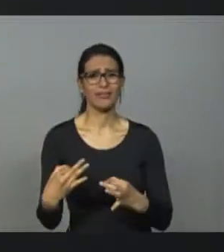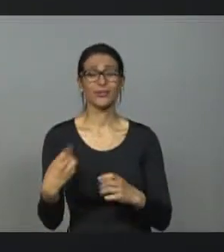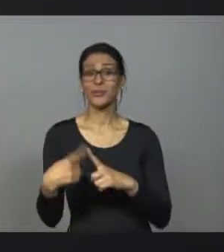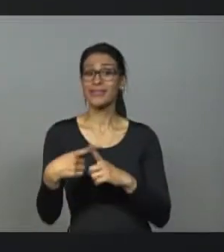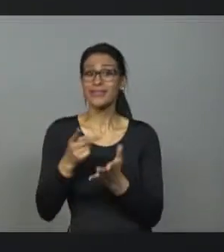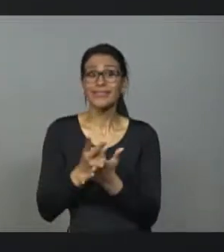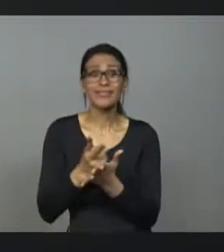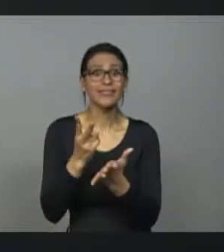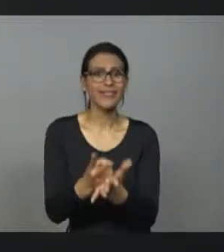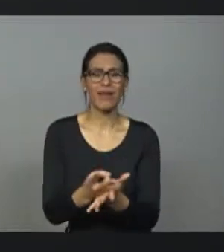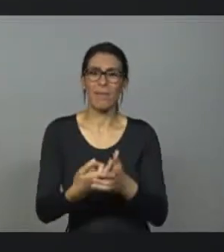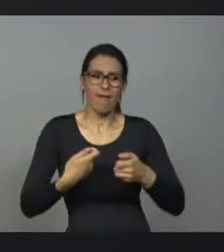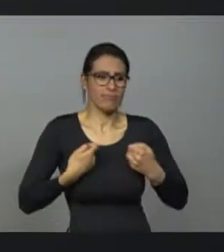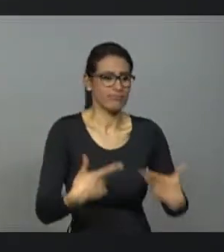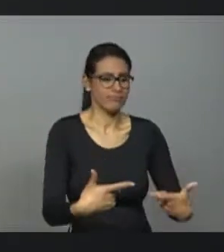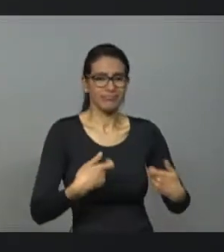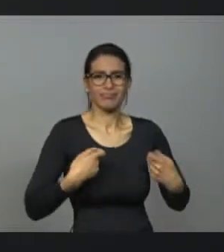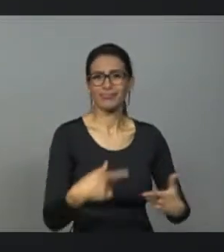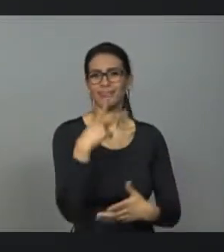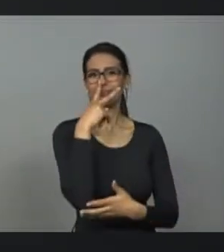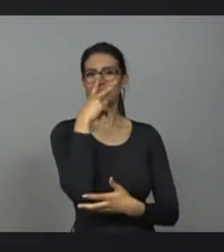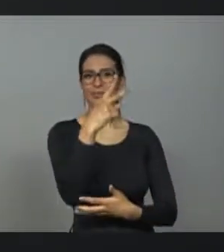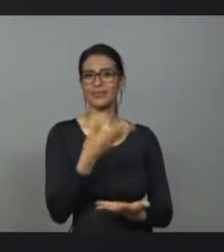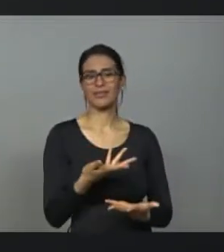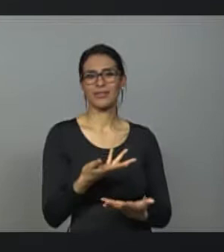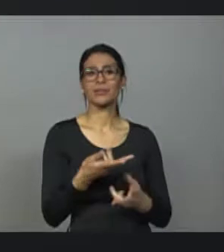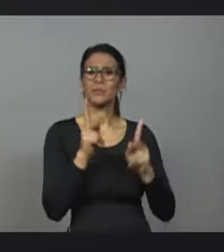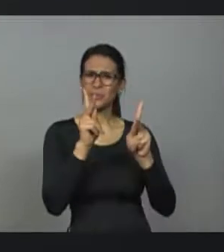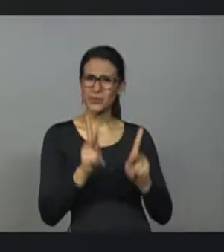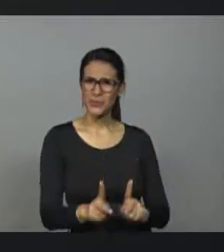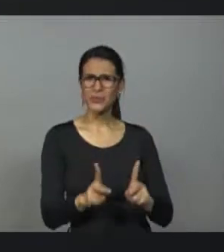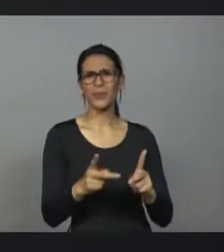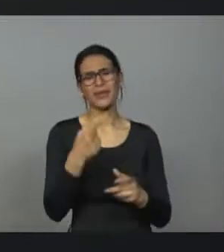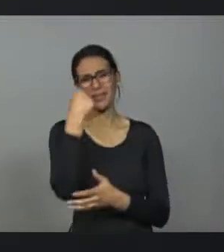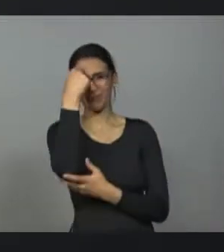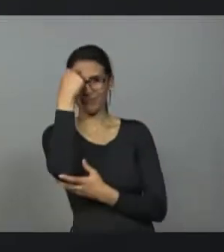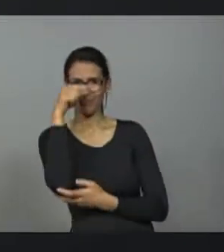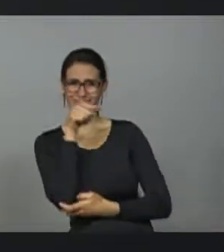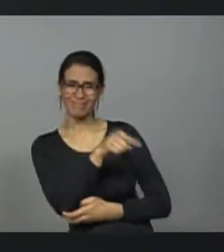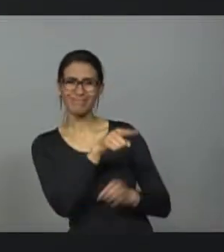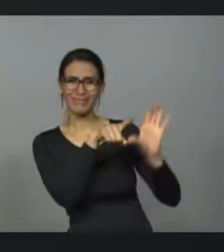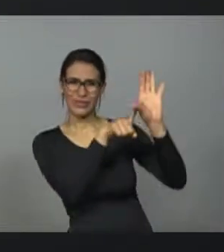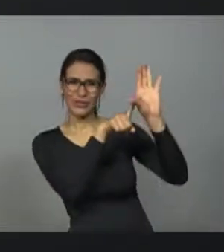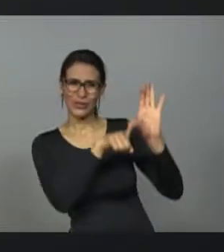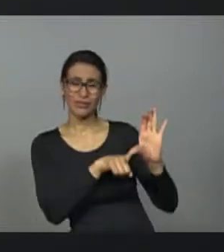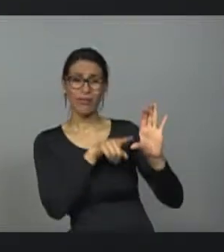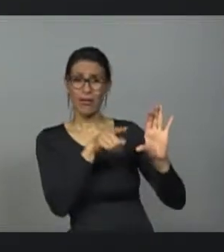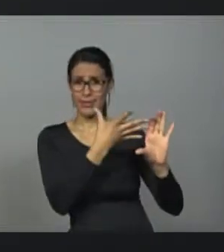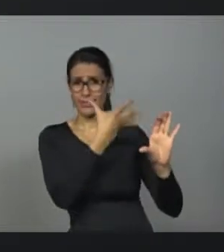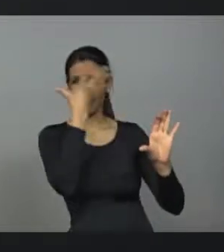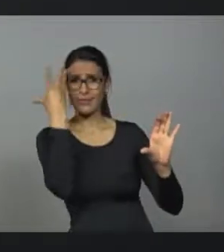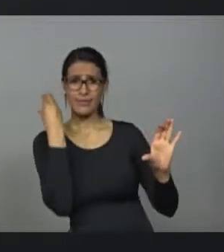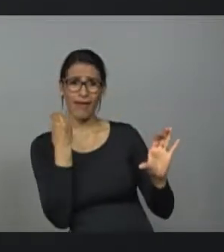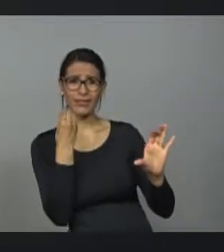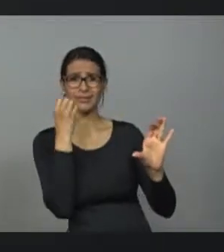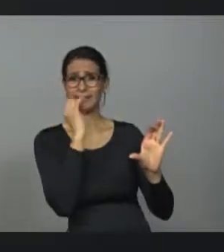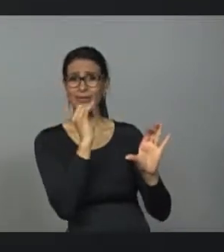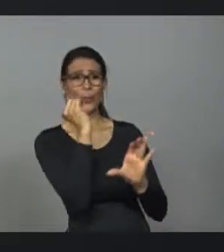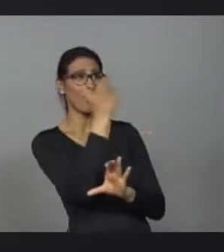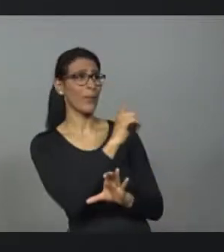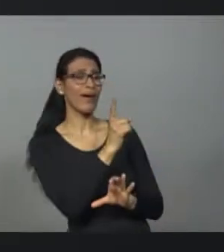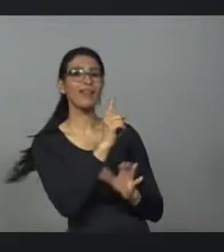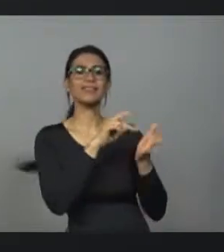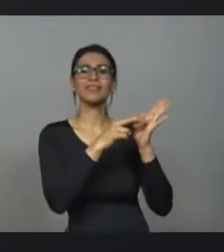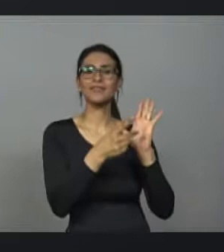Quem defende o cancelamento desta dívida esquece que está defendendo o calote em nós mesmos. Porque a